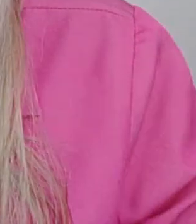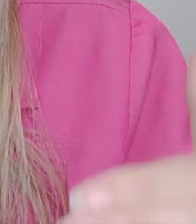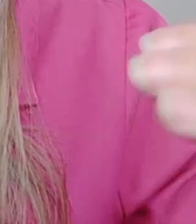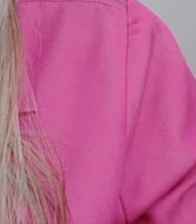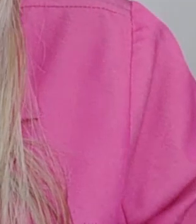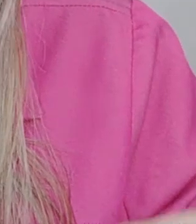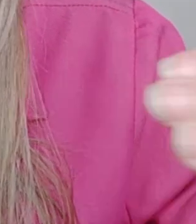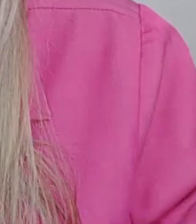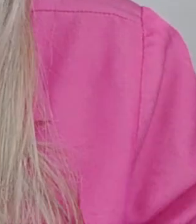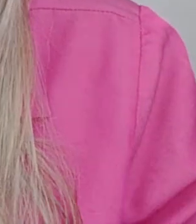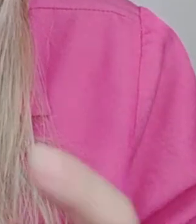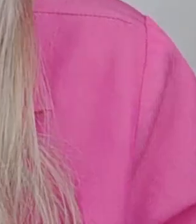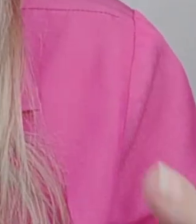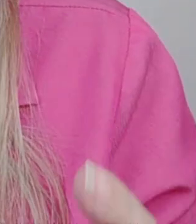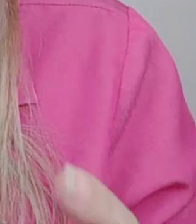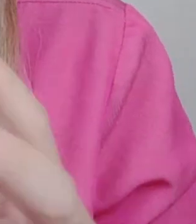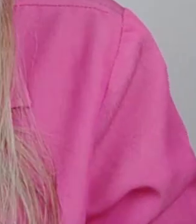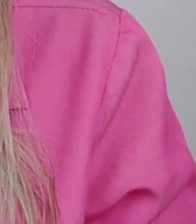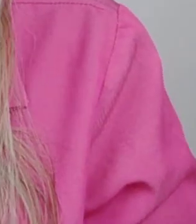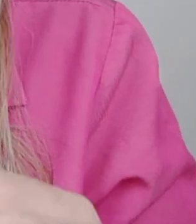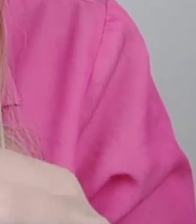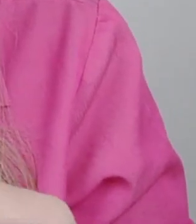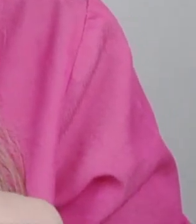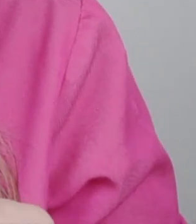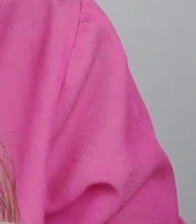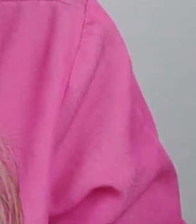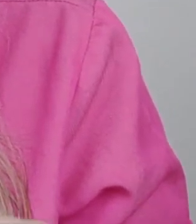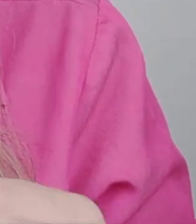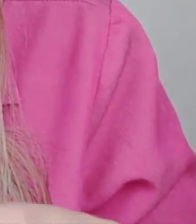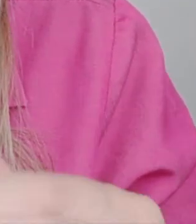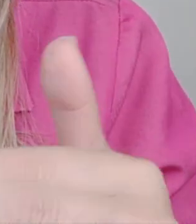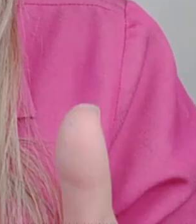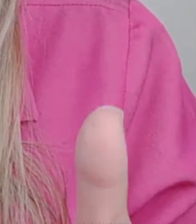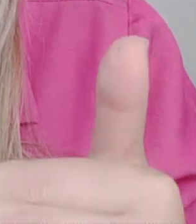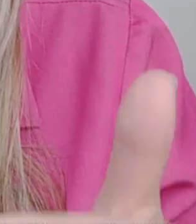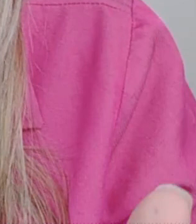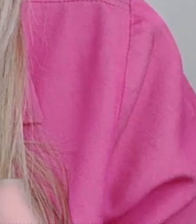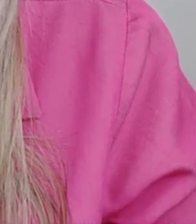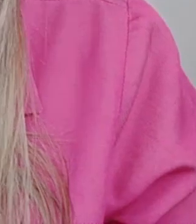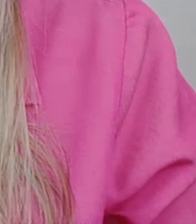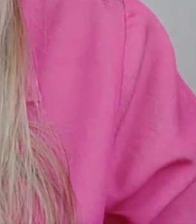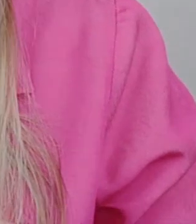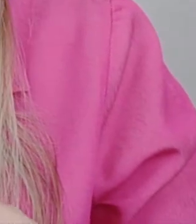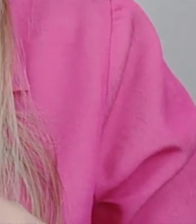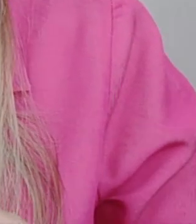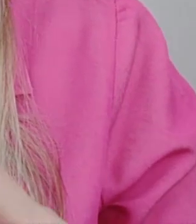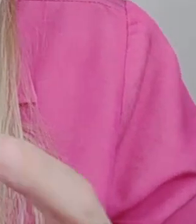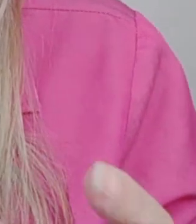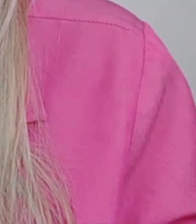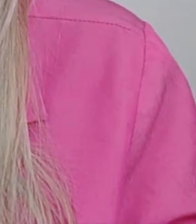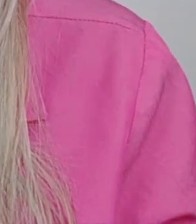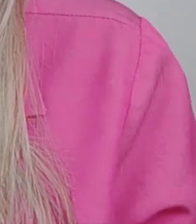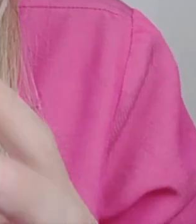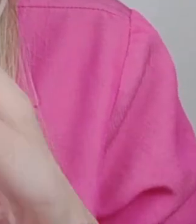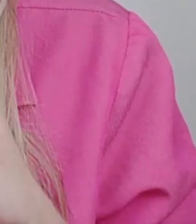várias notícias boas que foram anunciadas nesse vídeo que eu vou trazer daqui a pouquinho, tá, com os principais pontos, né, pra vocês